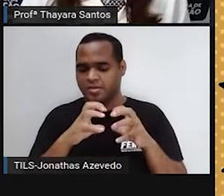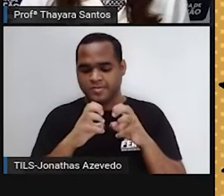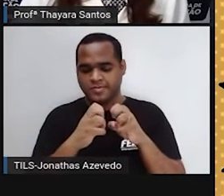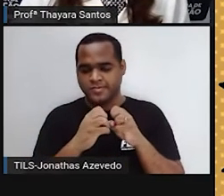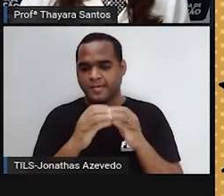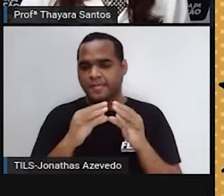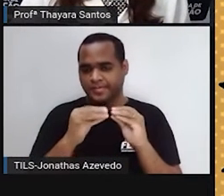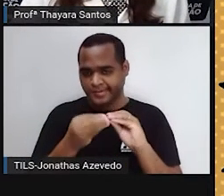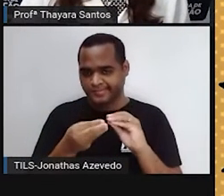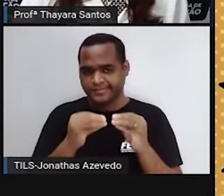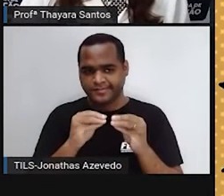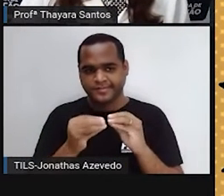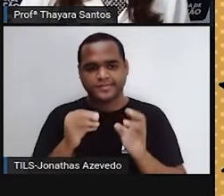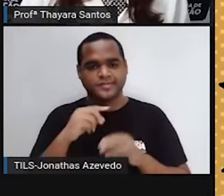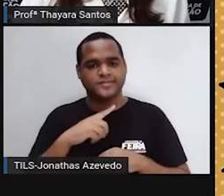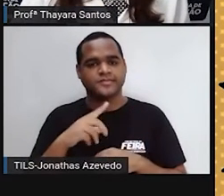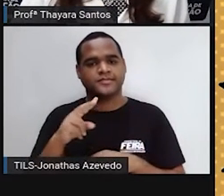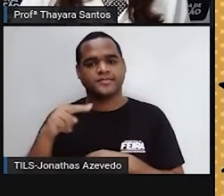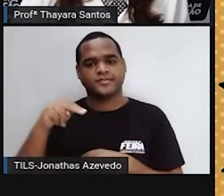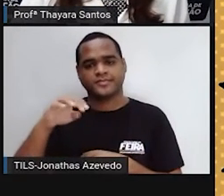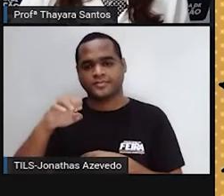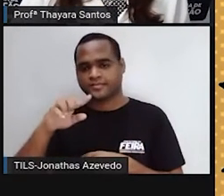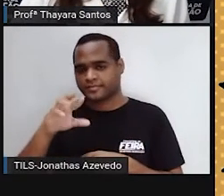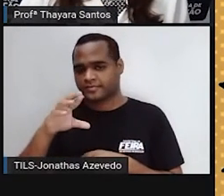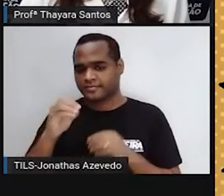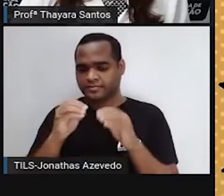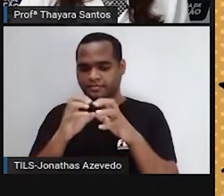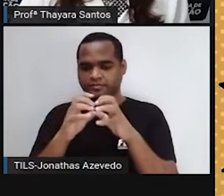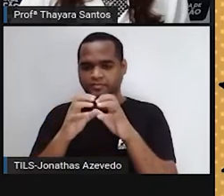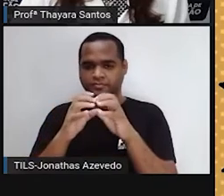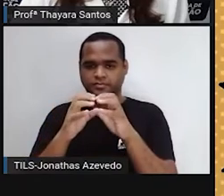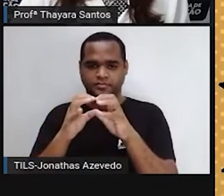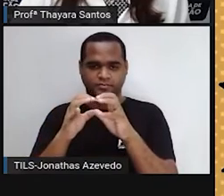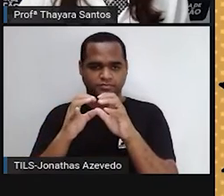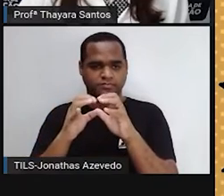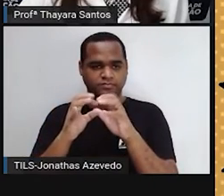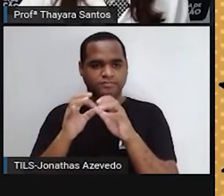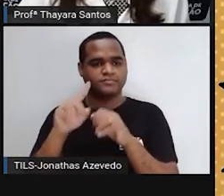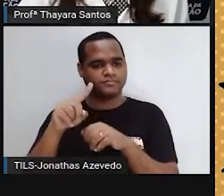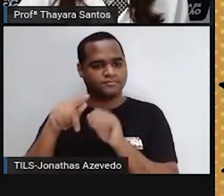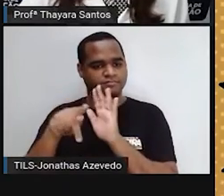ainda. E a gente tem o nucleolo, que é essa região central aqui do núcleo.